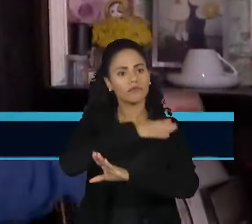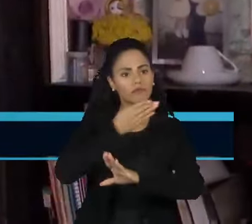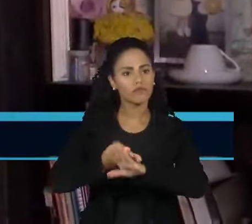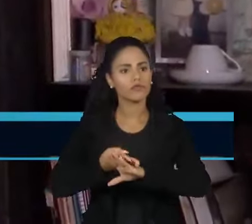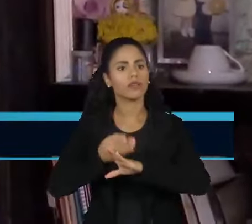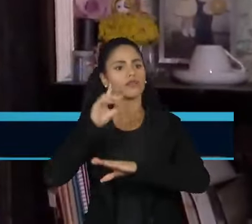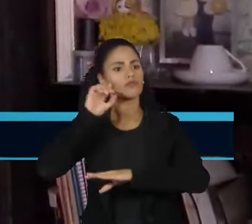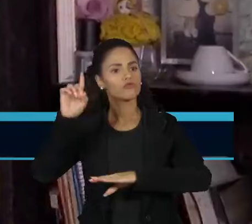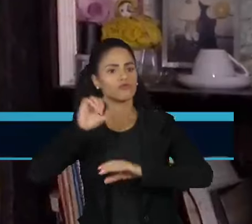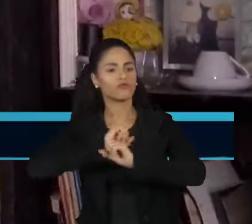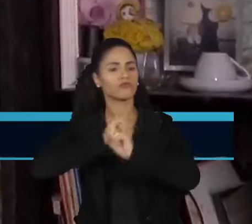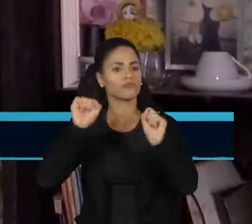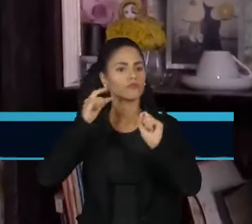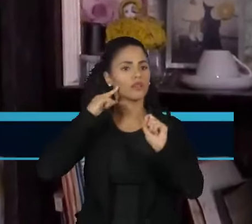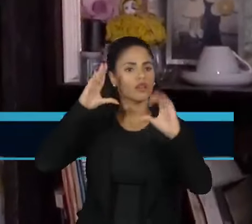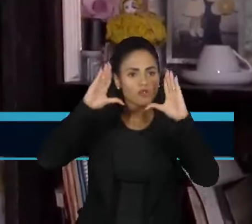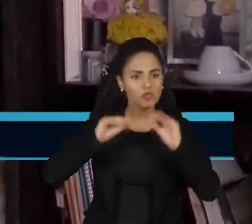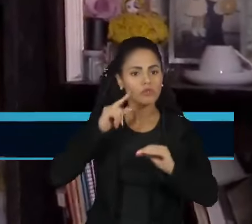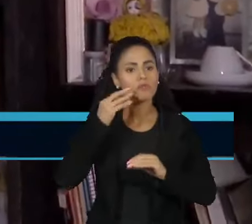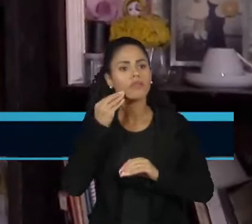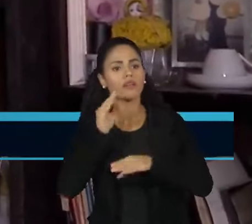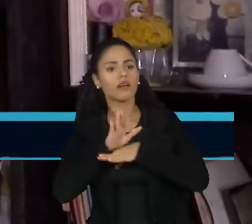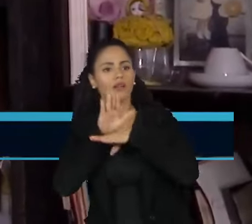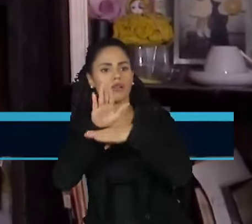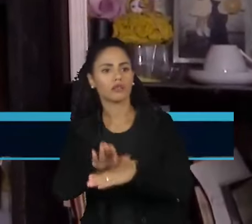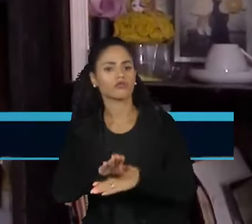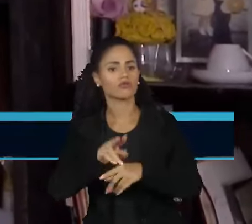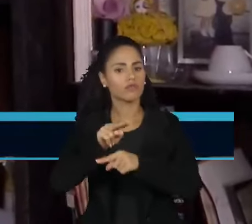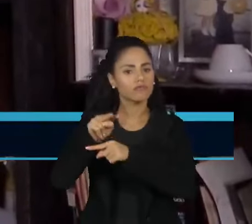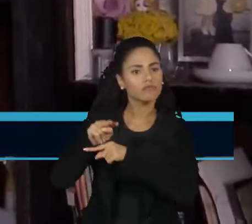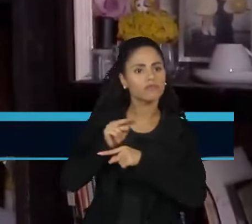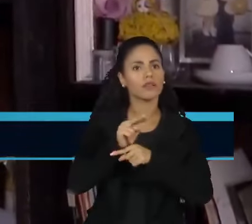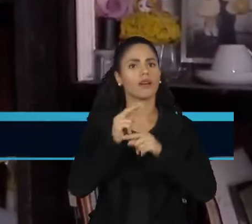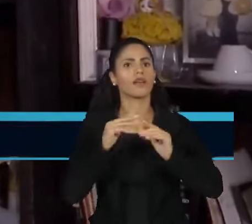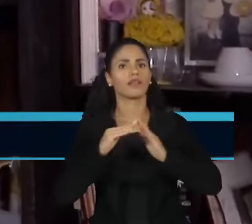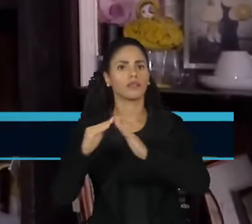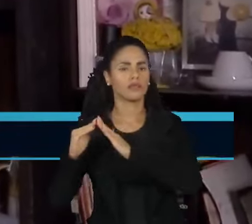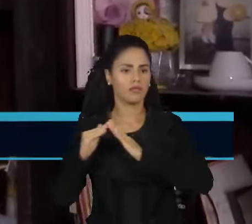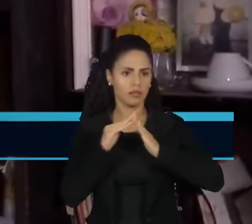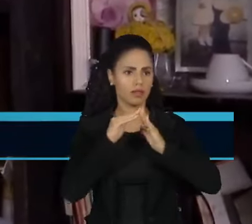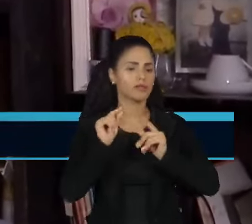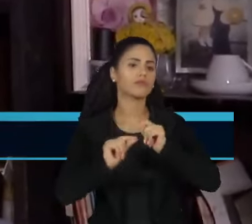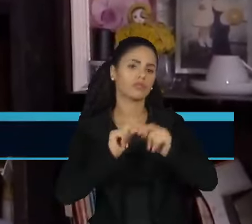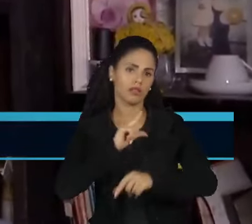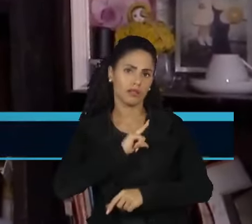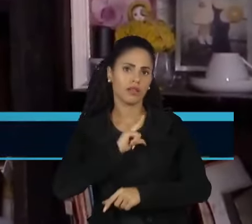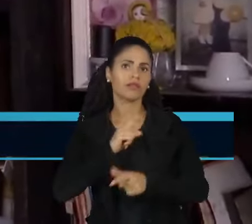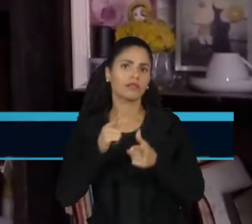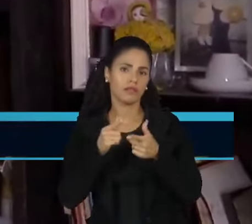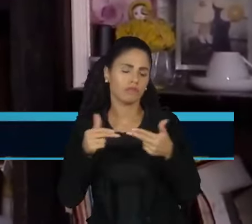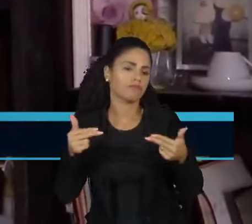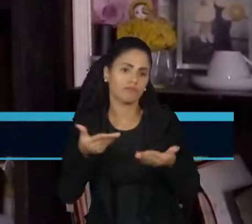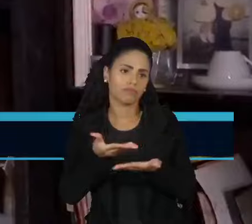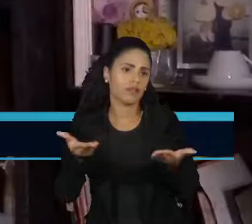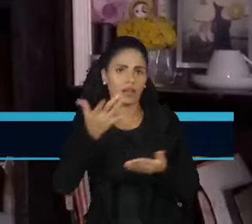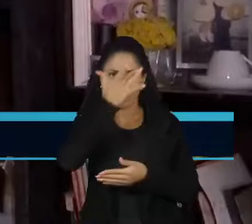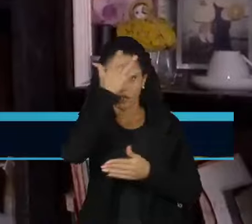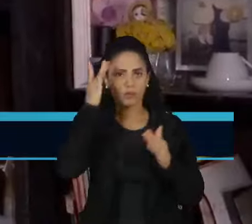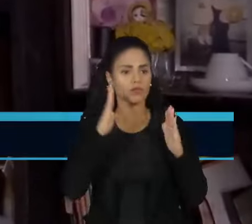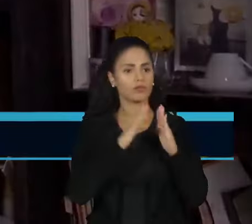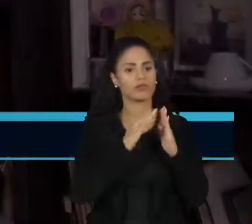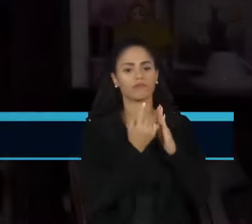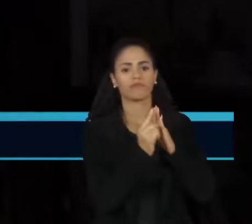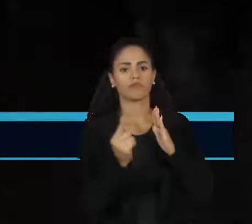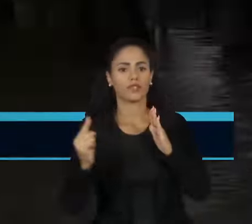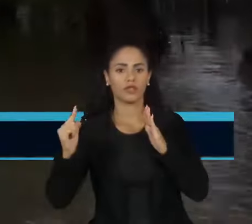fica circulando aí para dar uma ajuda, uma proteção nas casas em que os moradores não